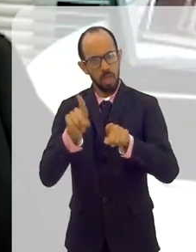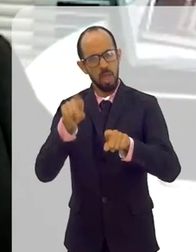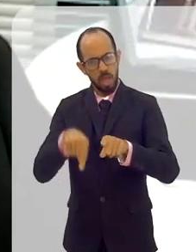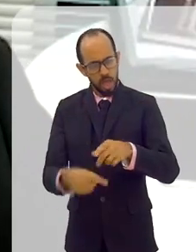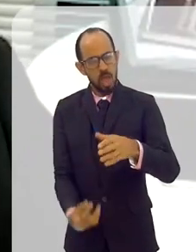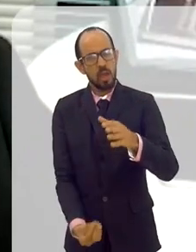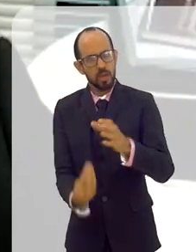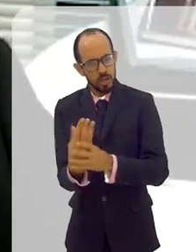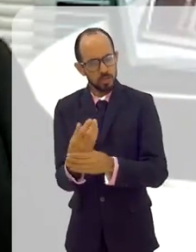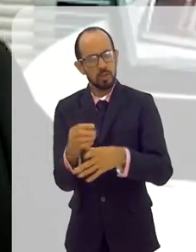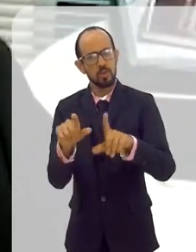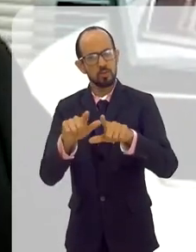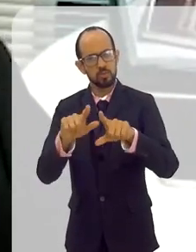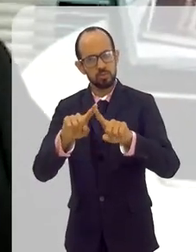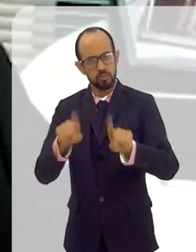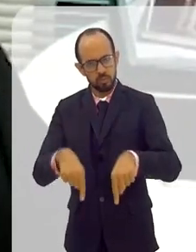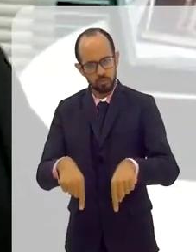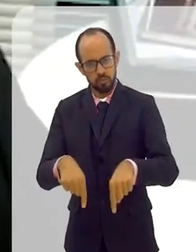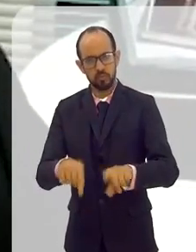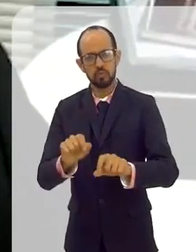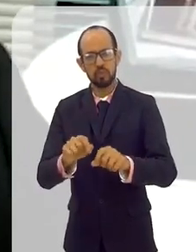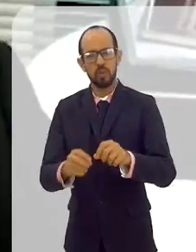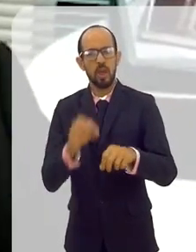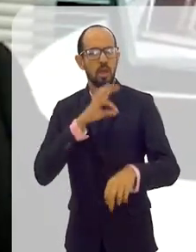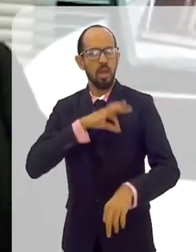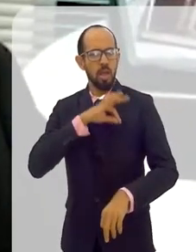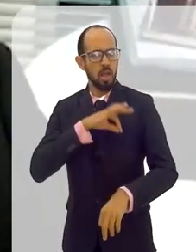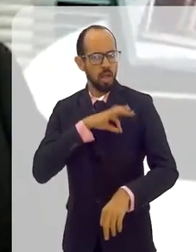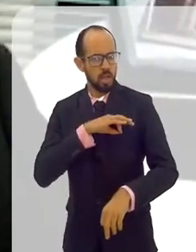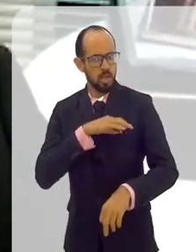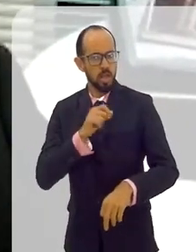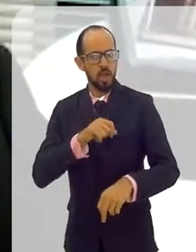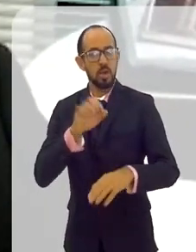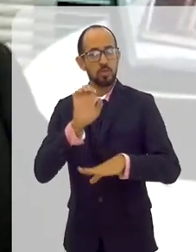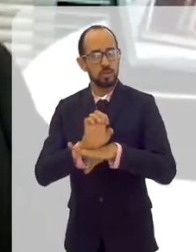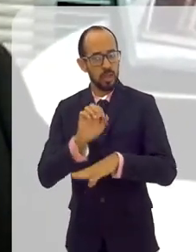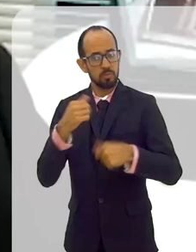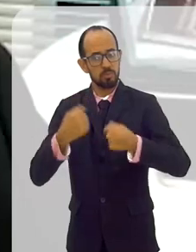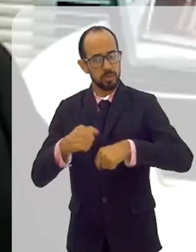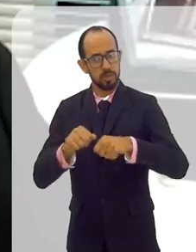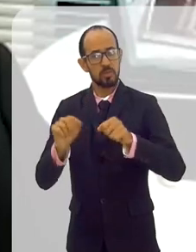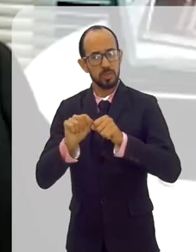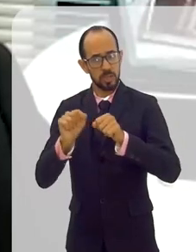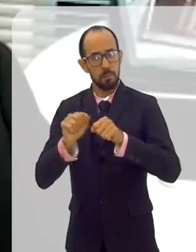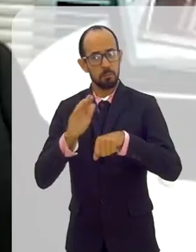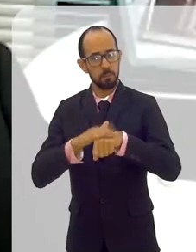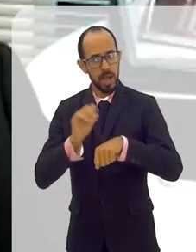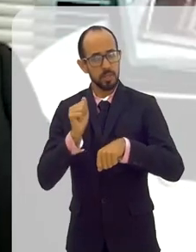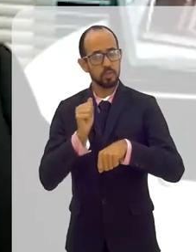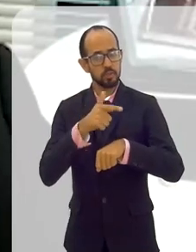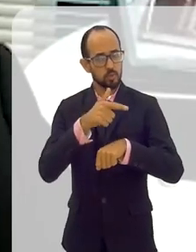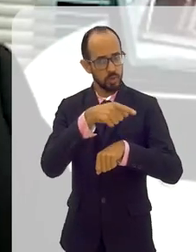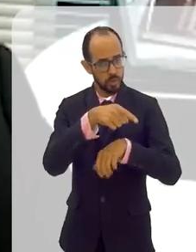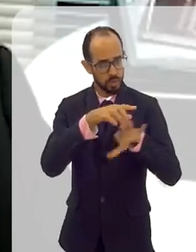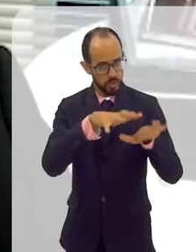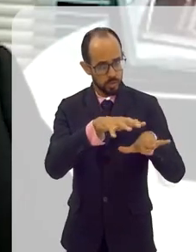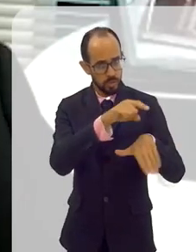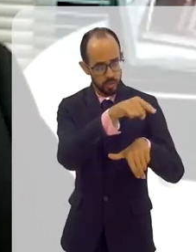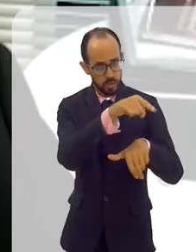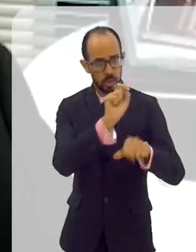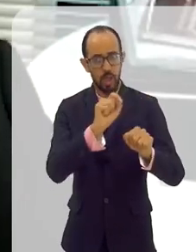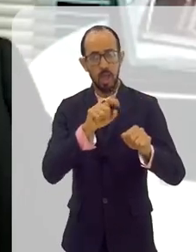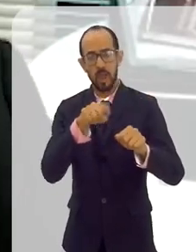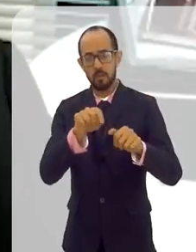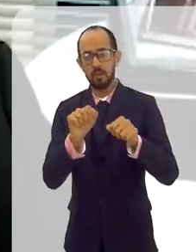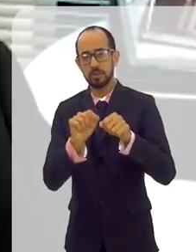é uma forma de produzir emprego e renda. Mas não deve ser a única forma. O Estado deve fazer muito mais do que isso.